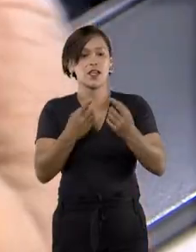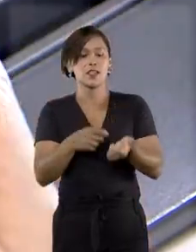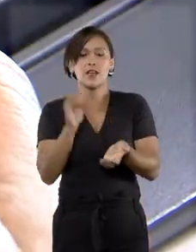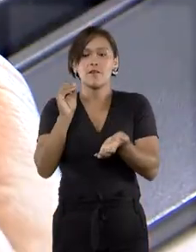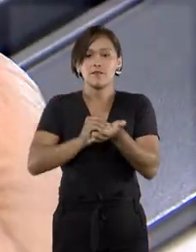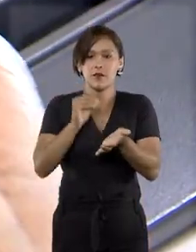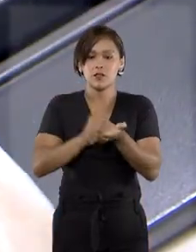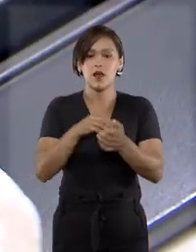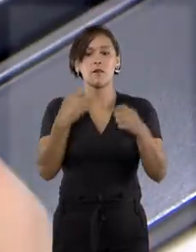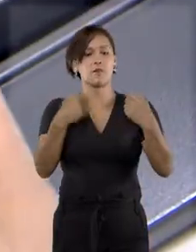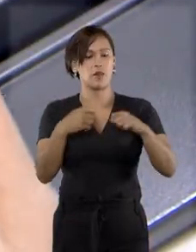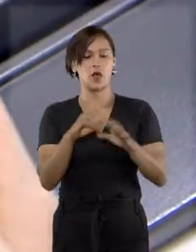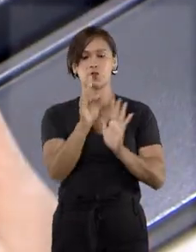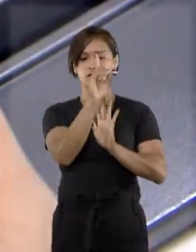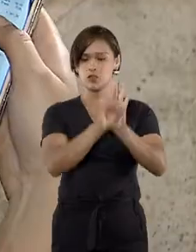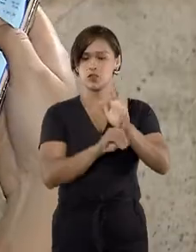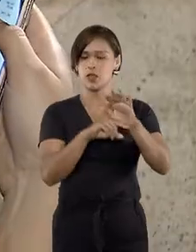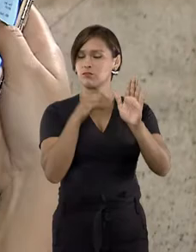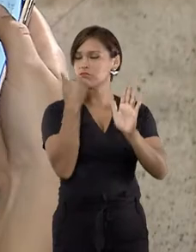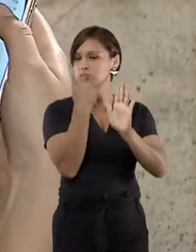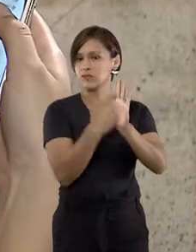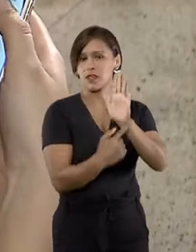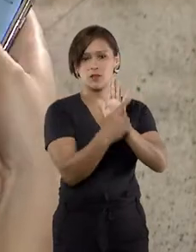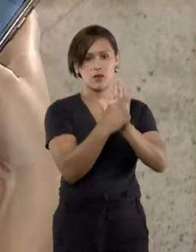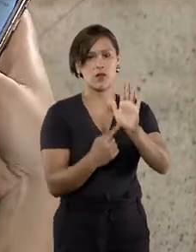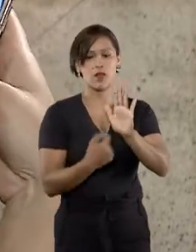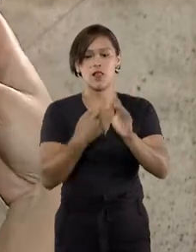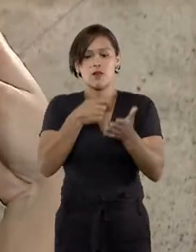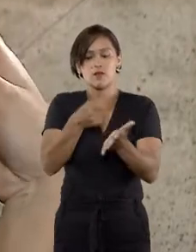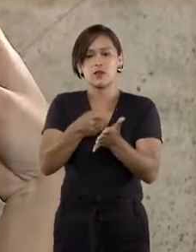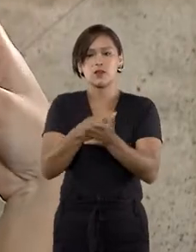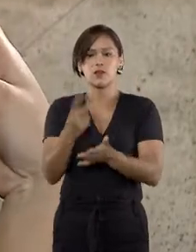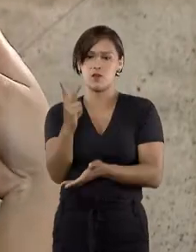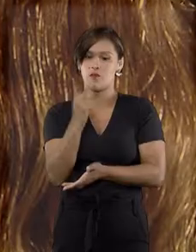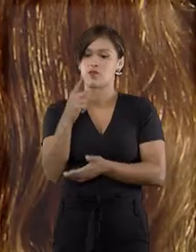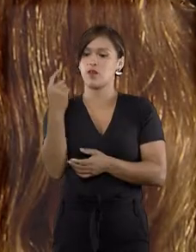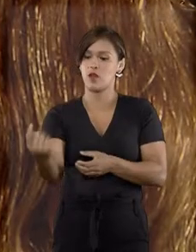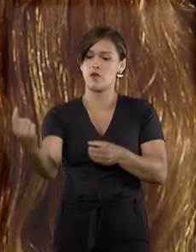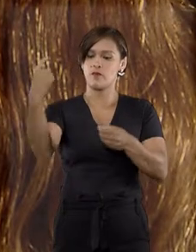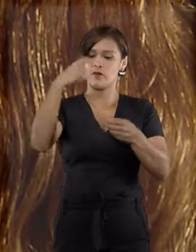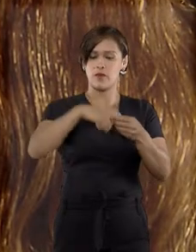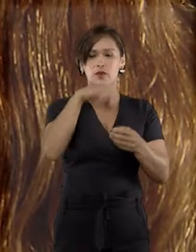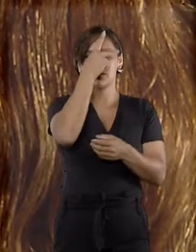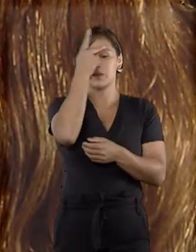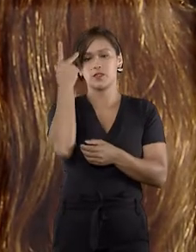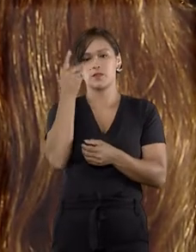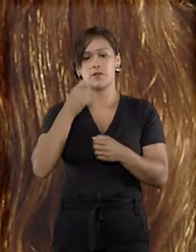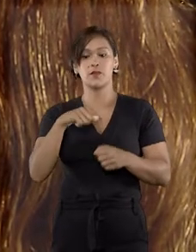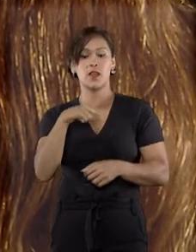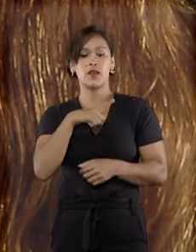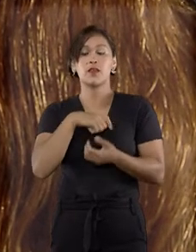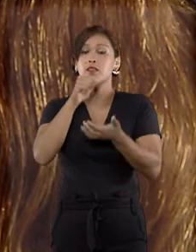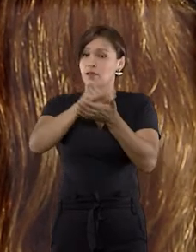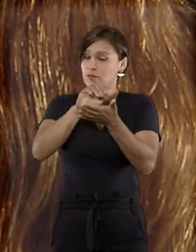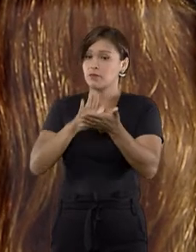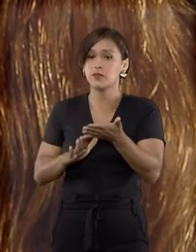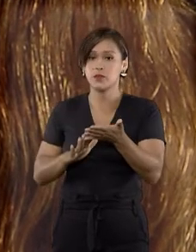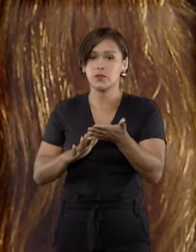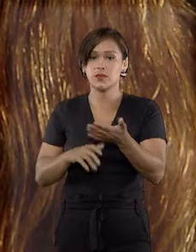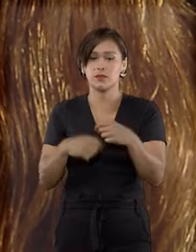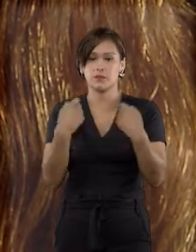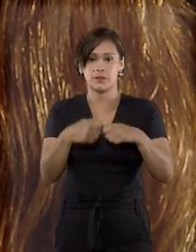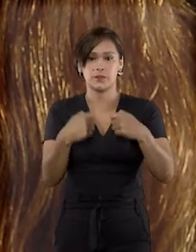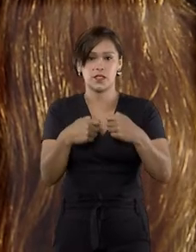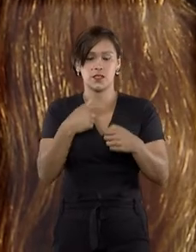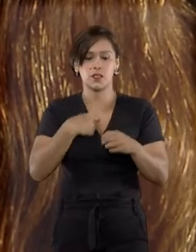cliente tenha o direito de desistir da compra ou pedir a devolução do valor pago. A lei permite multas em caso de atraso na entrega,